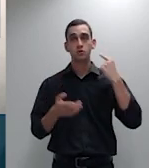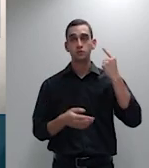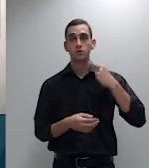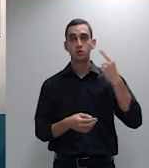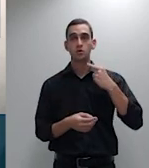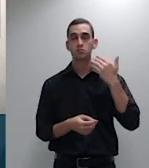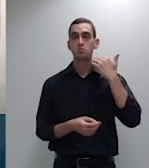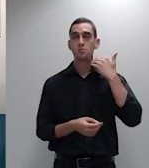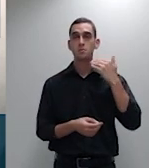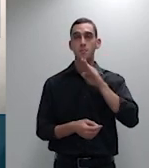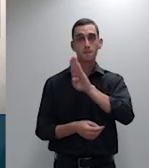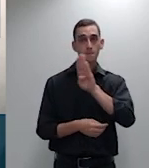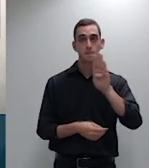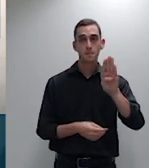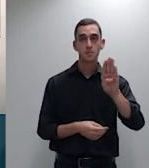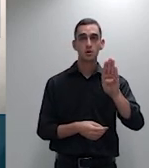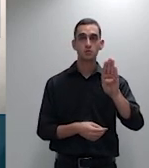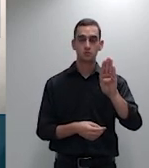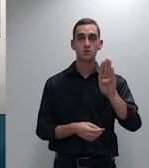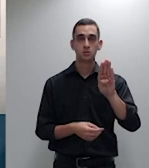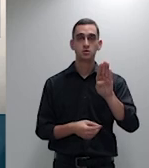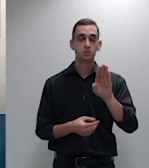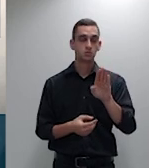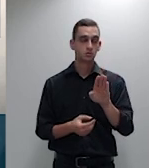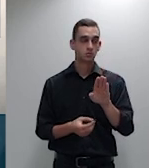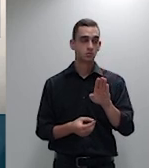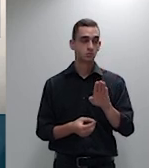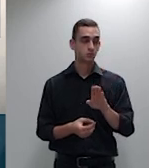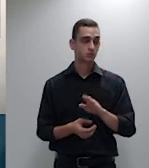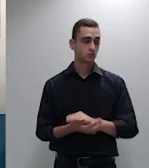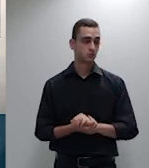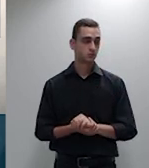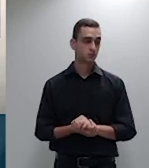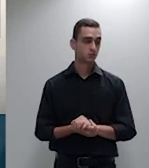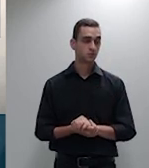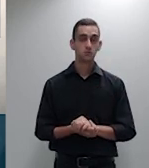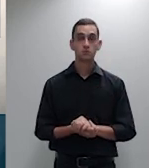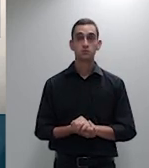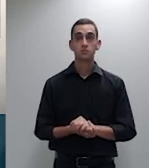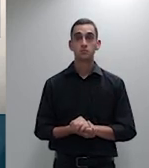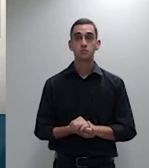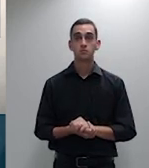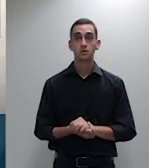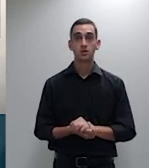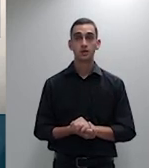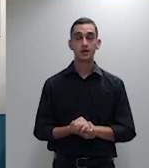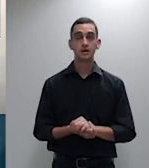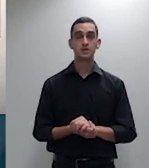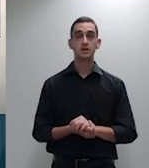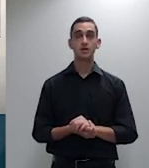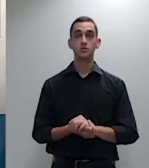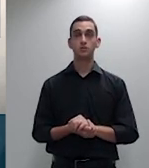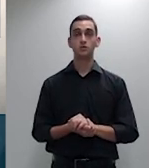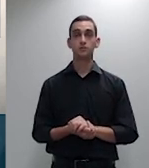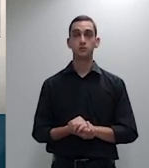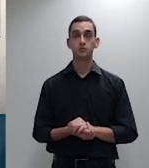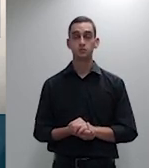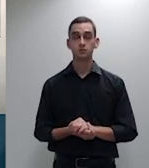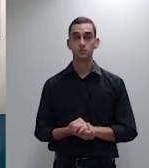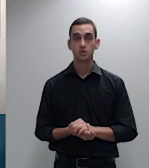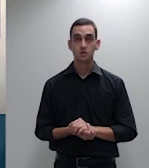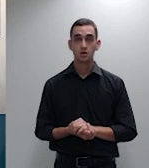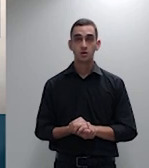o Amico Escuro e o FEBRABAN estão pelo mesmo polo, se podemos